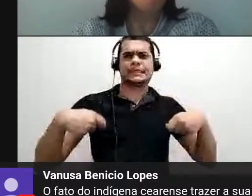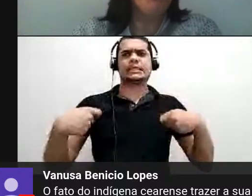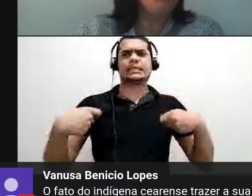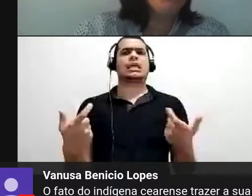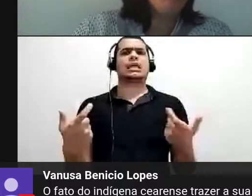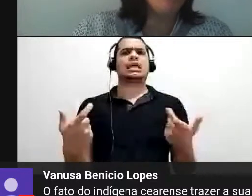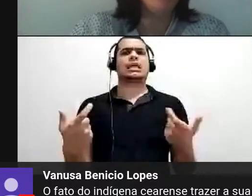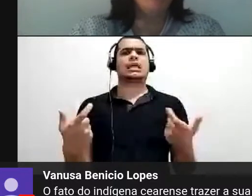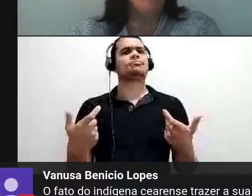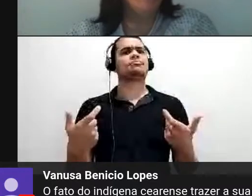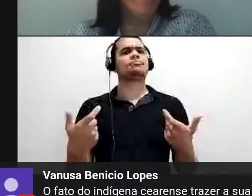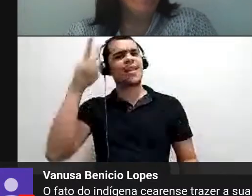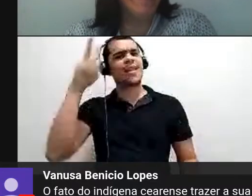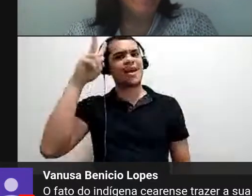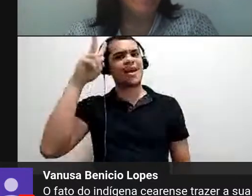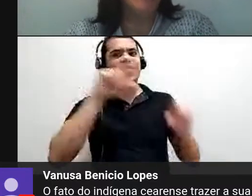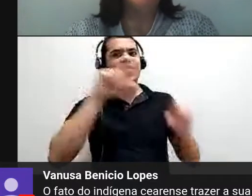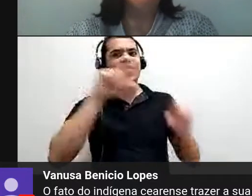também acho é pouco.